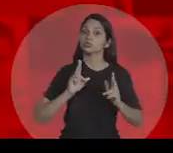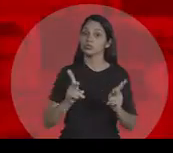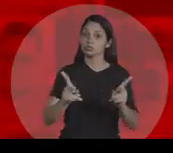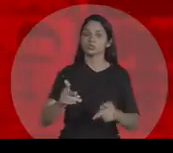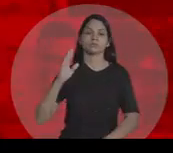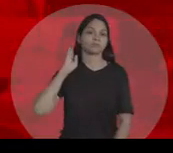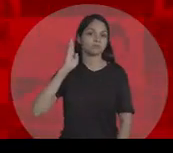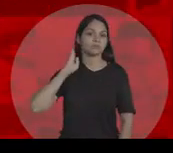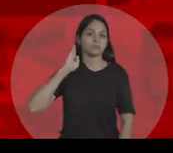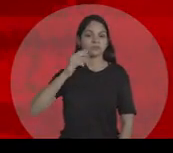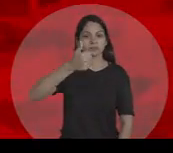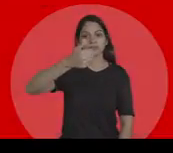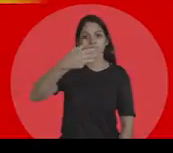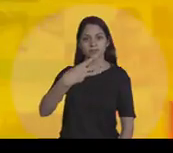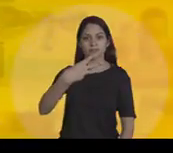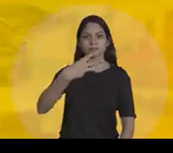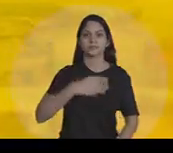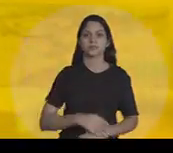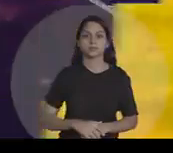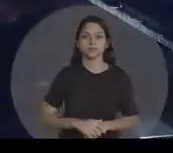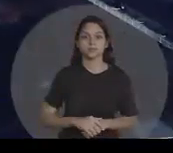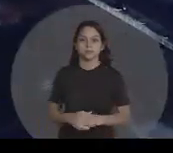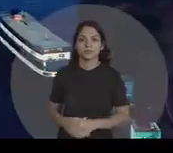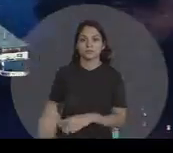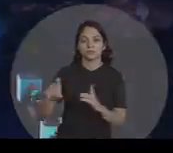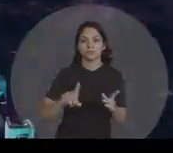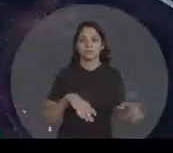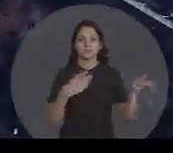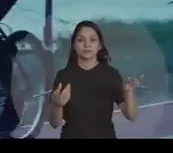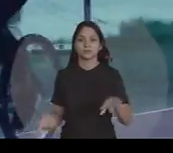Paulo Bonfim é 13 Um